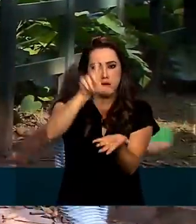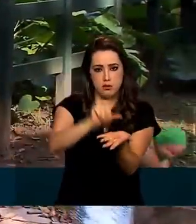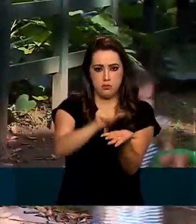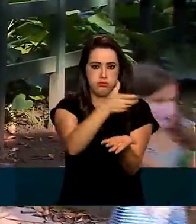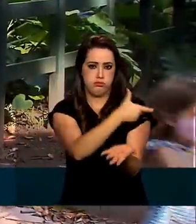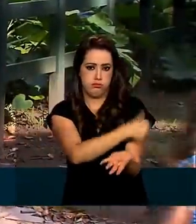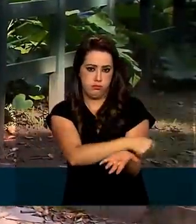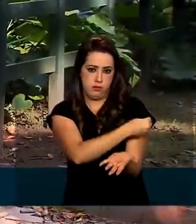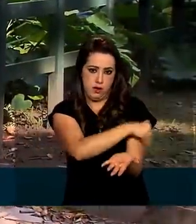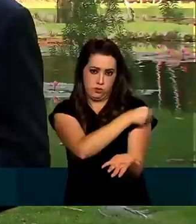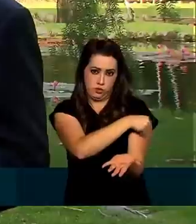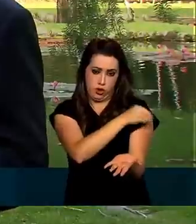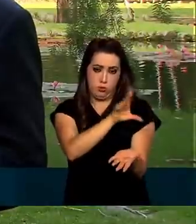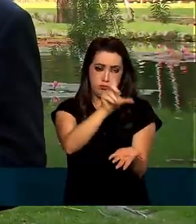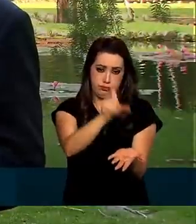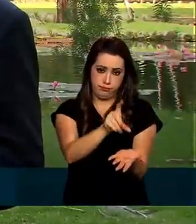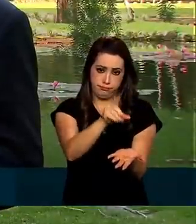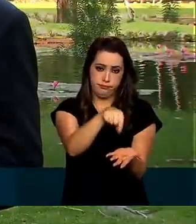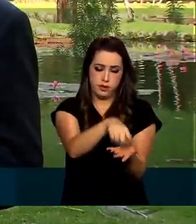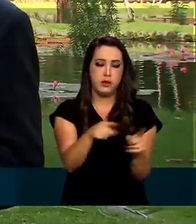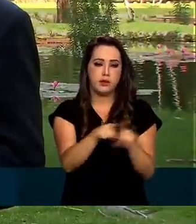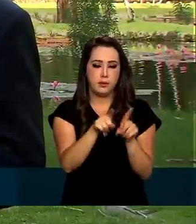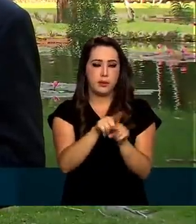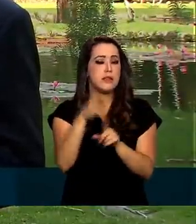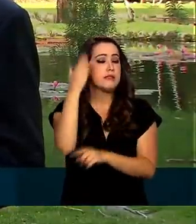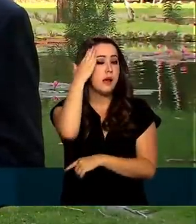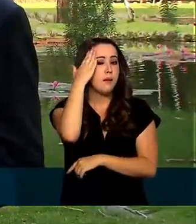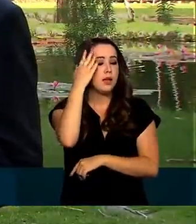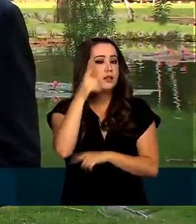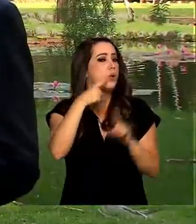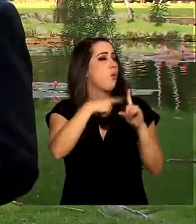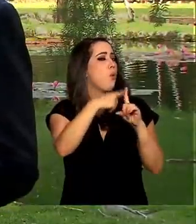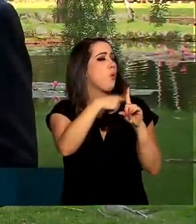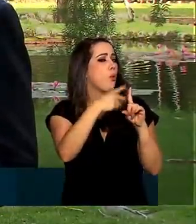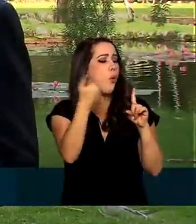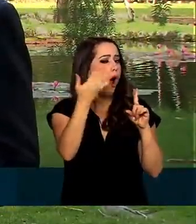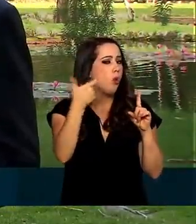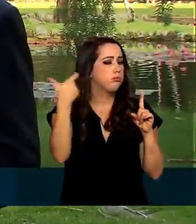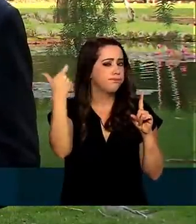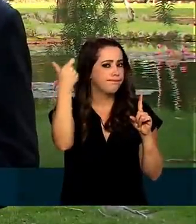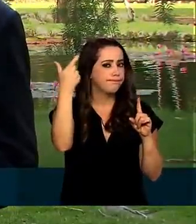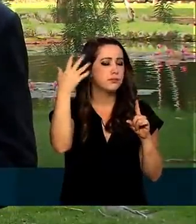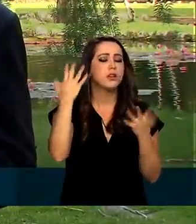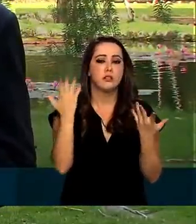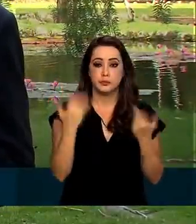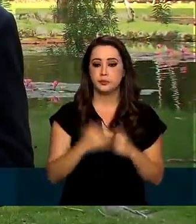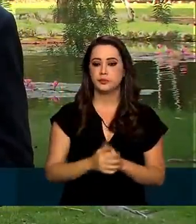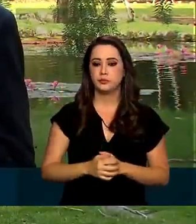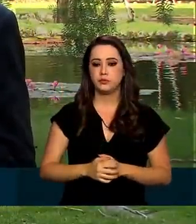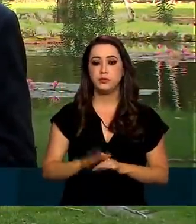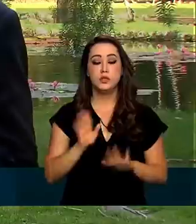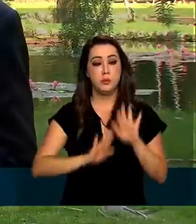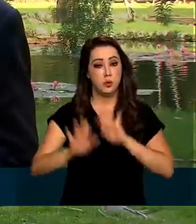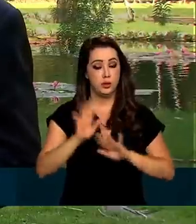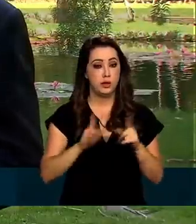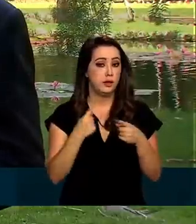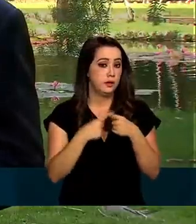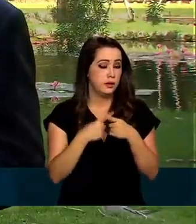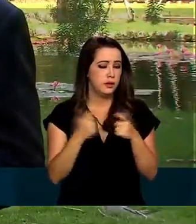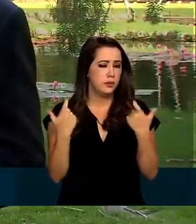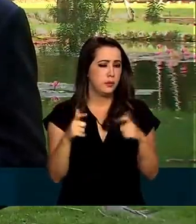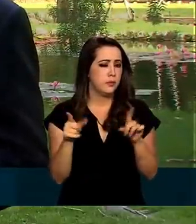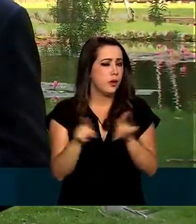conferir a temperatura. Dentro do Jardim Botânico foram tomados outros cuidados. Lugares com pouca ventilação permanecem